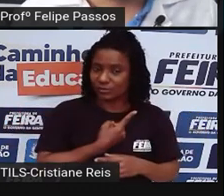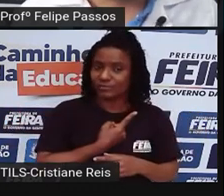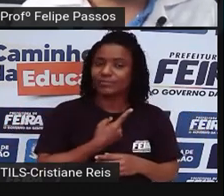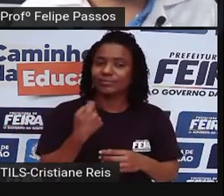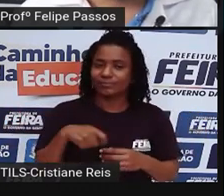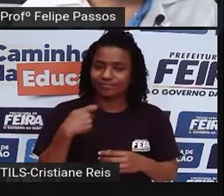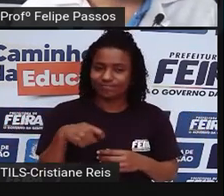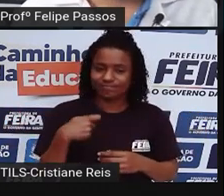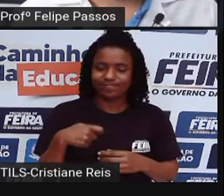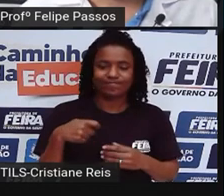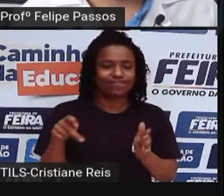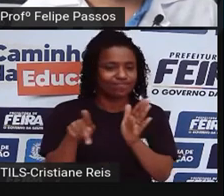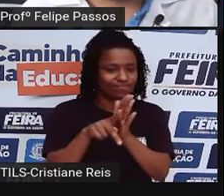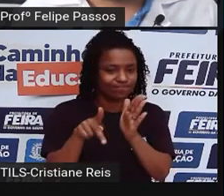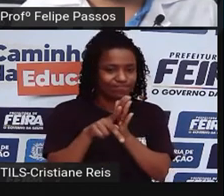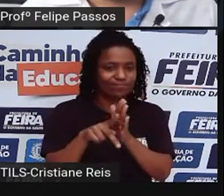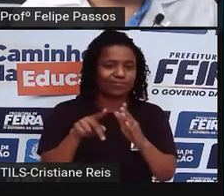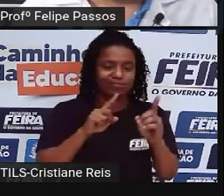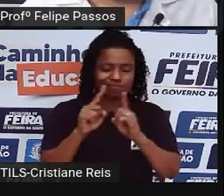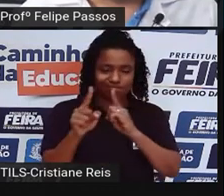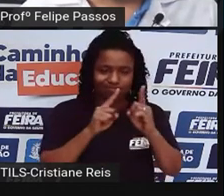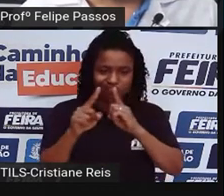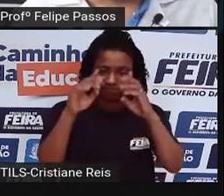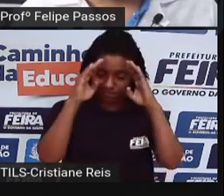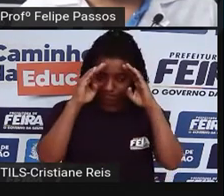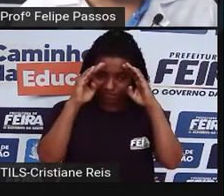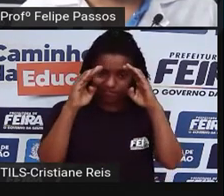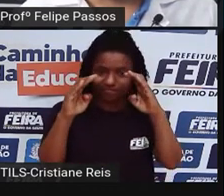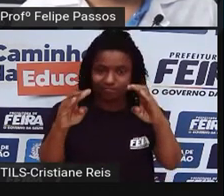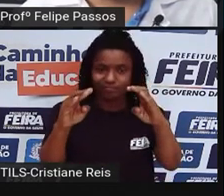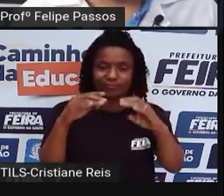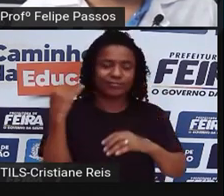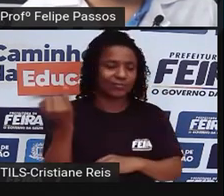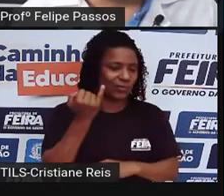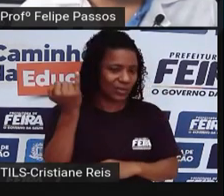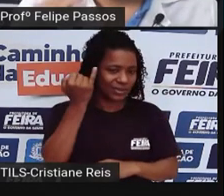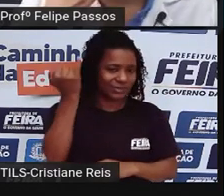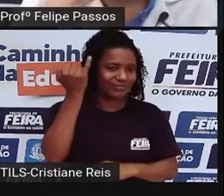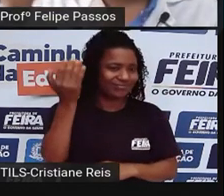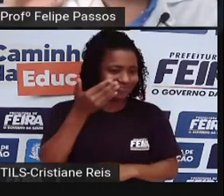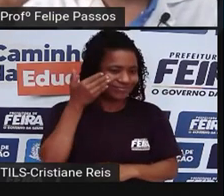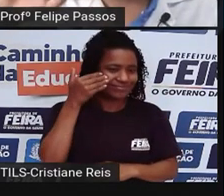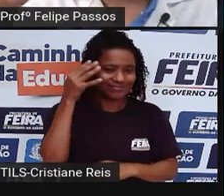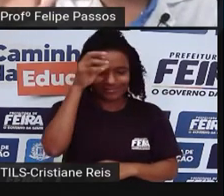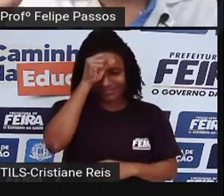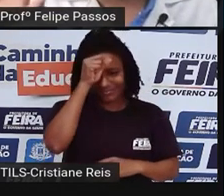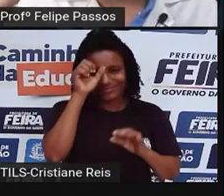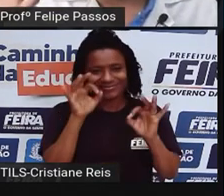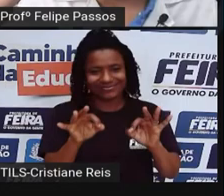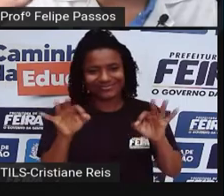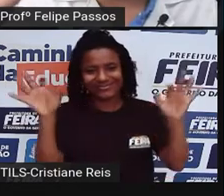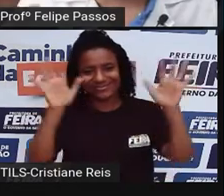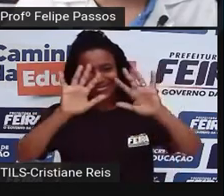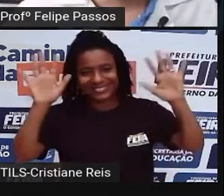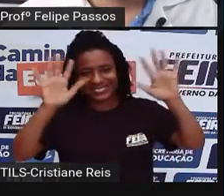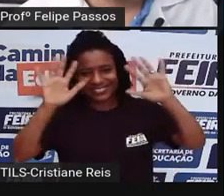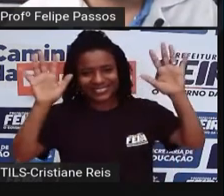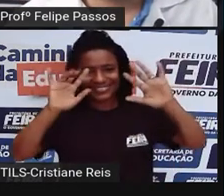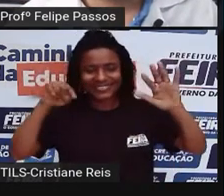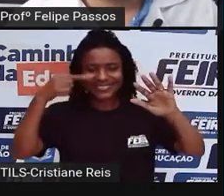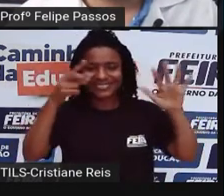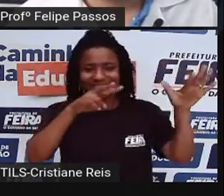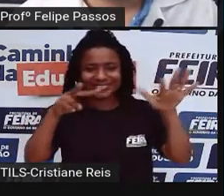faz parte do trânsito e a gente precisa ficar ligado em como o trânsito é organizado, certo? Um beijo, até semana que vem, gente, tchau!